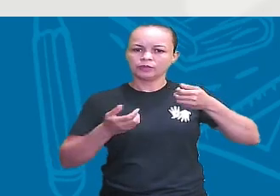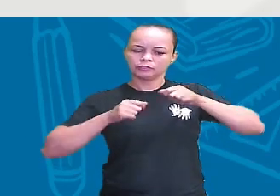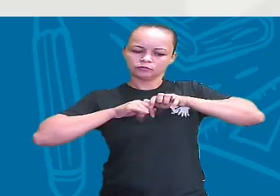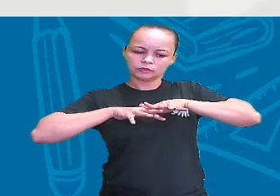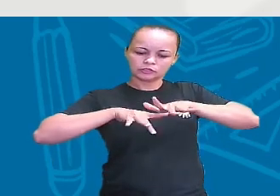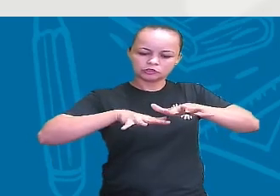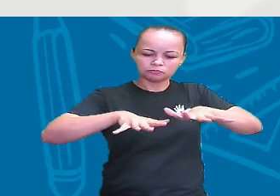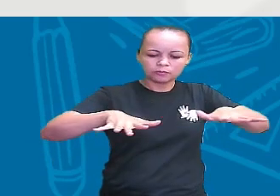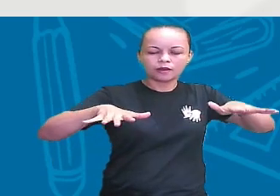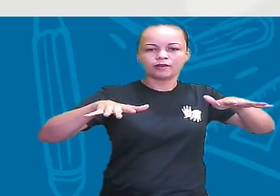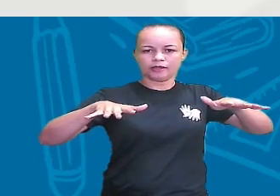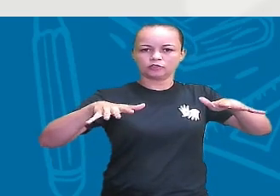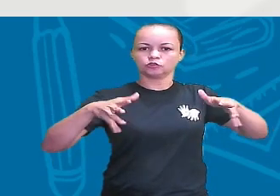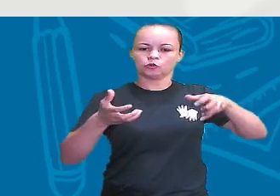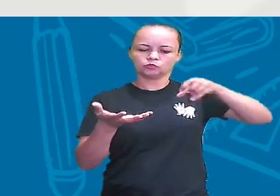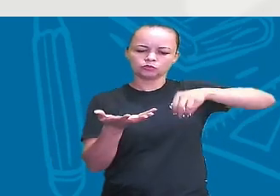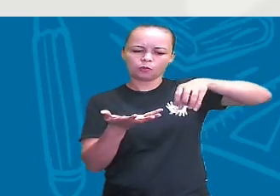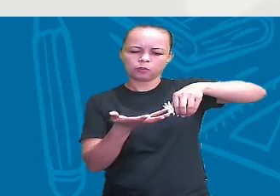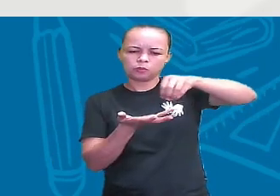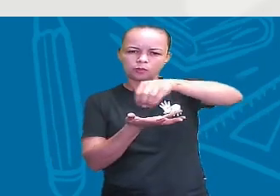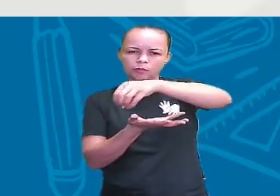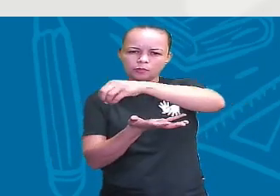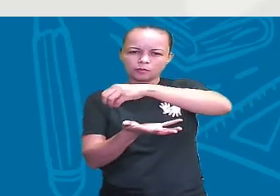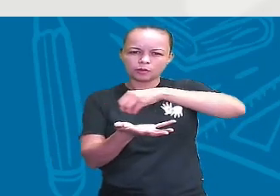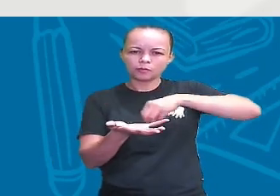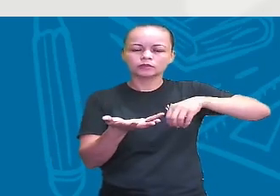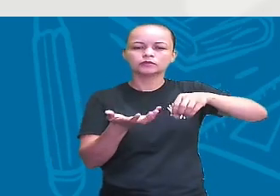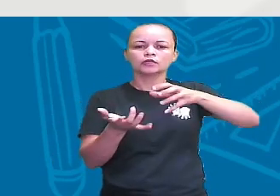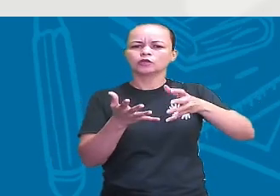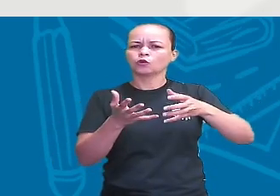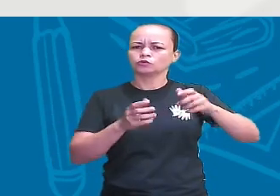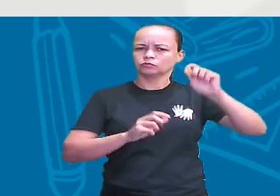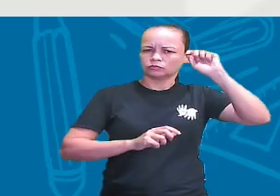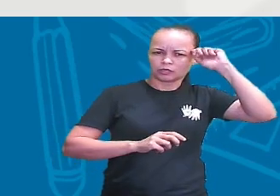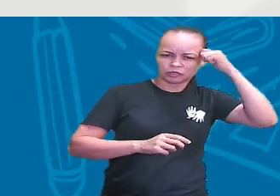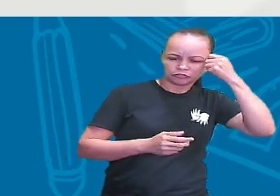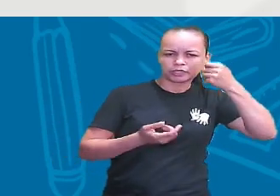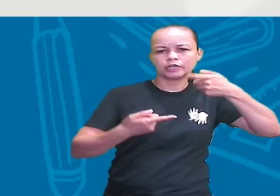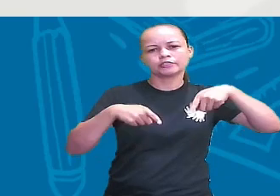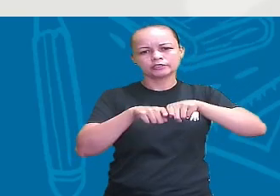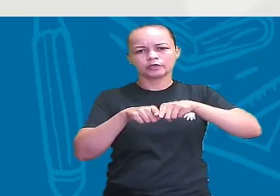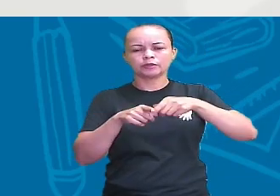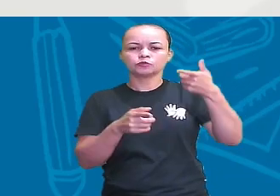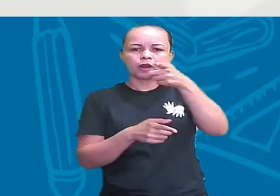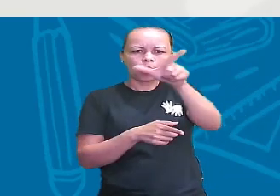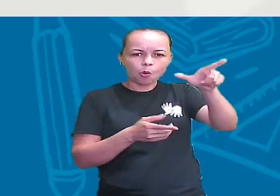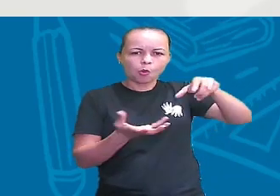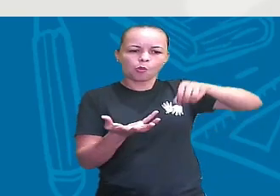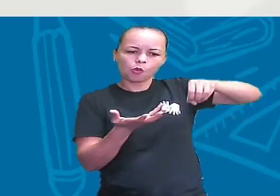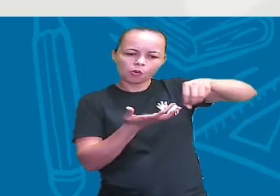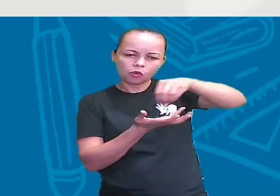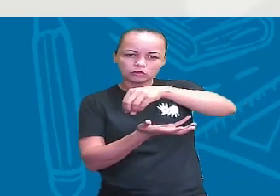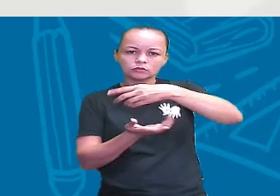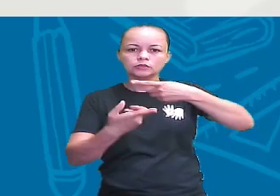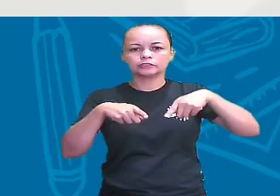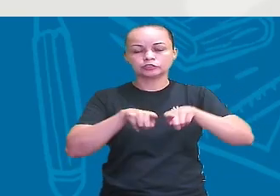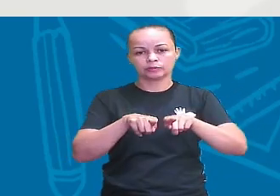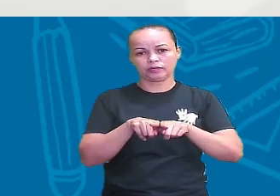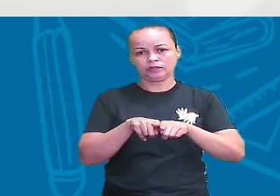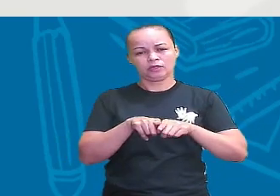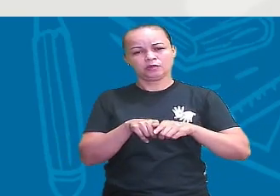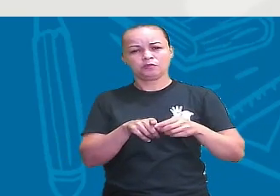por todos os continentes, né? Tanto pelo continente africano como para os outros continentes. Então, por muito tempo,